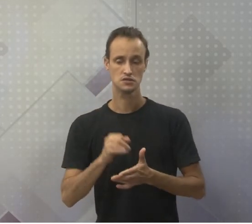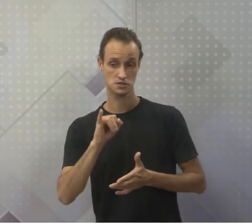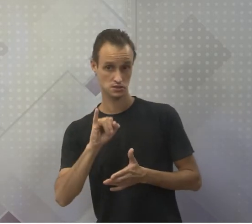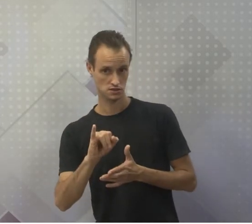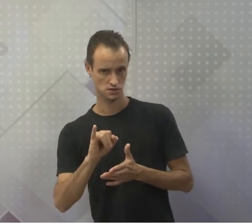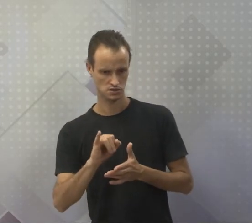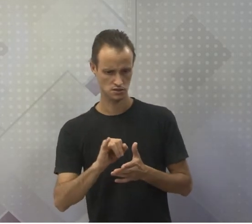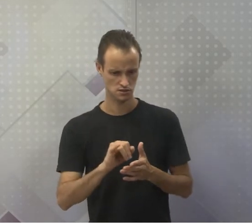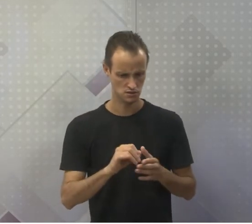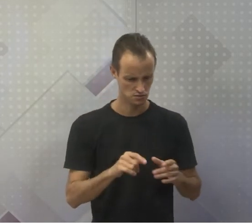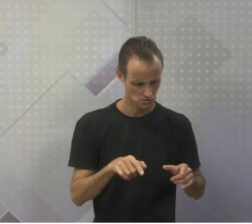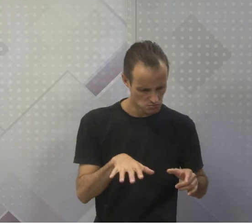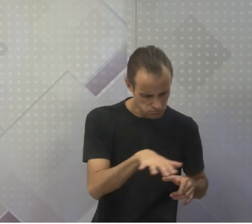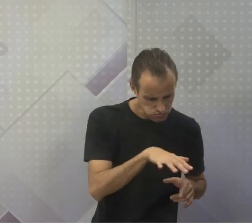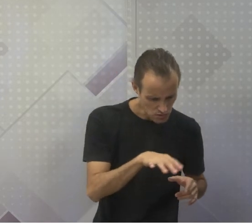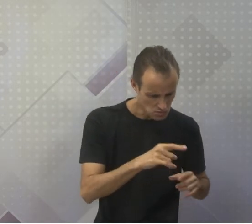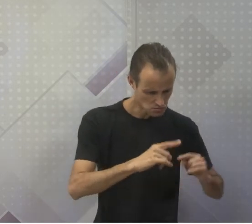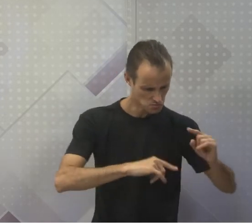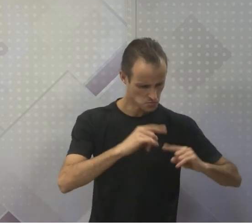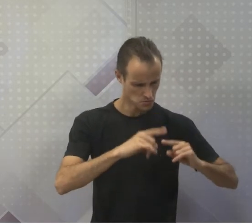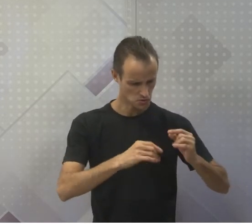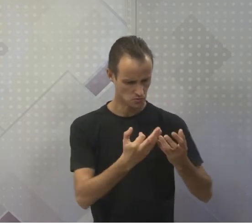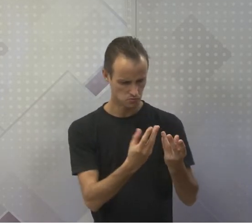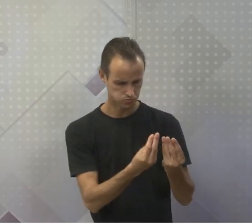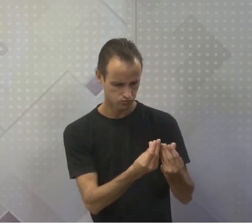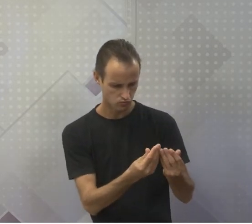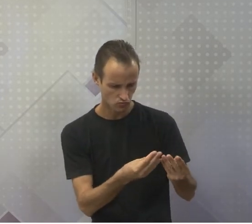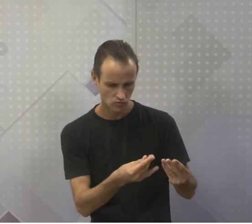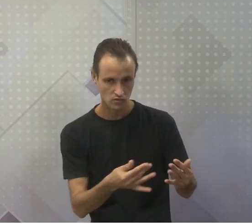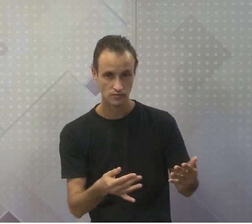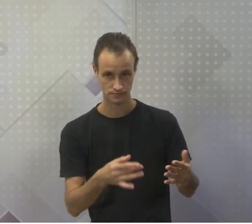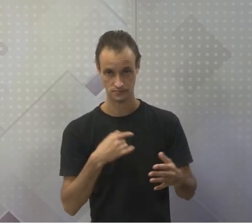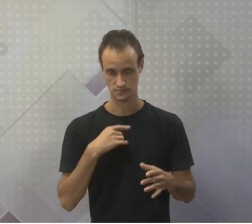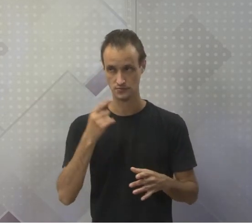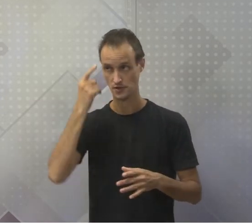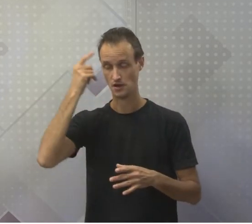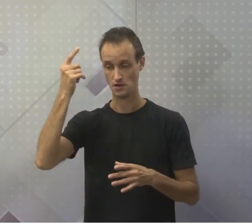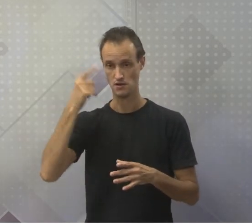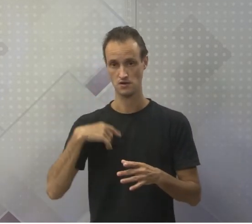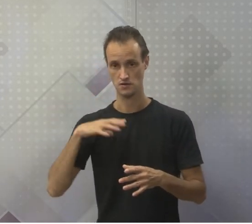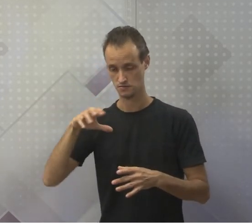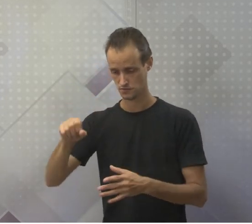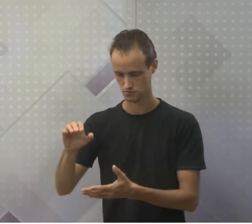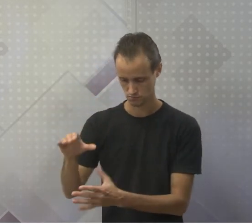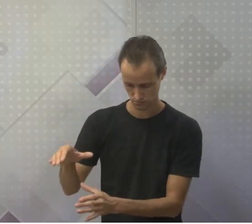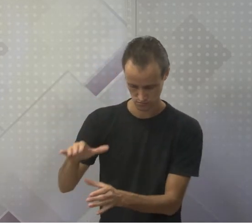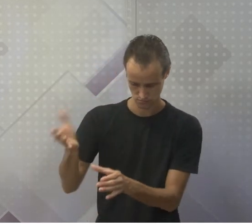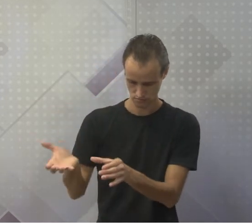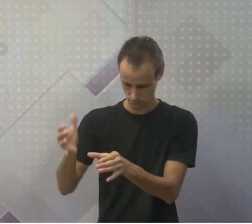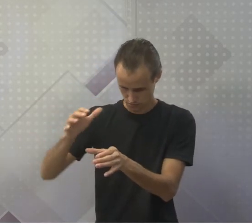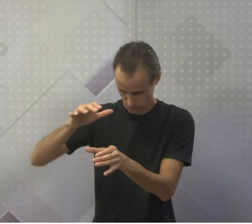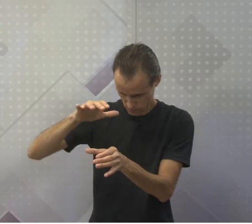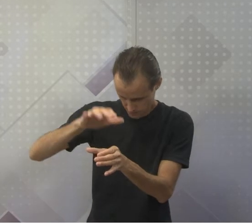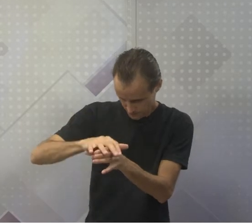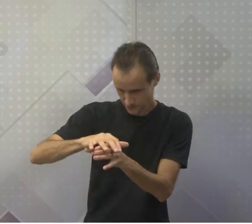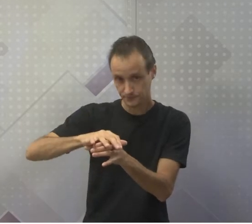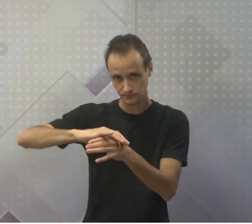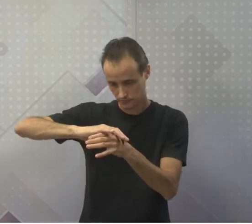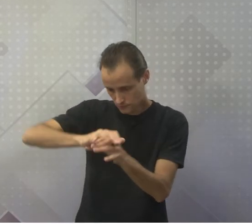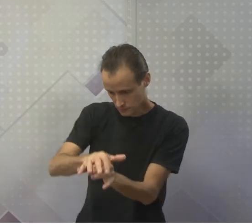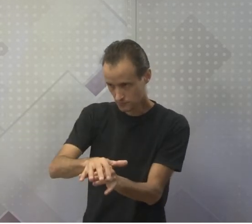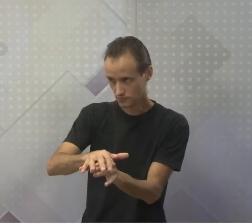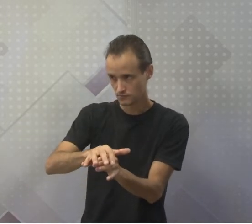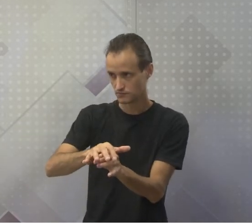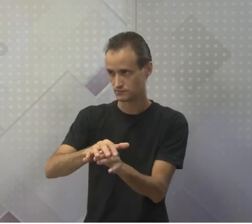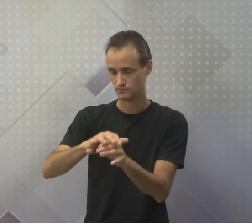se matéria morta gera vida, bora fazer o seguinte, eu vou pegar aqui uns frascos e vou colocar uma tampa fechada, uma